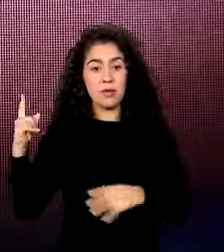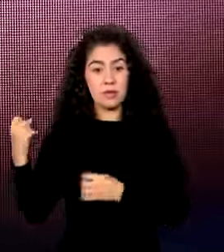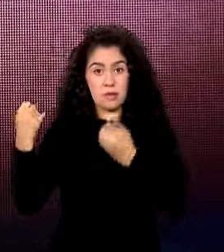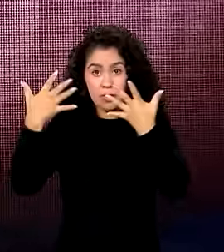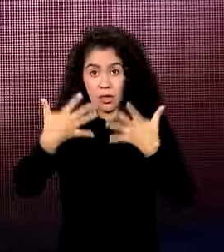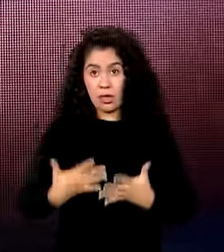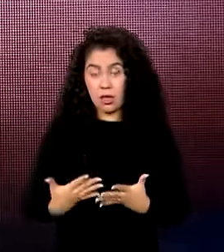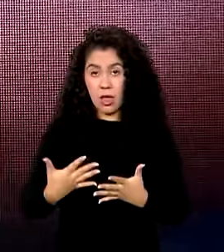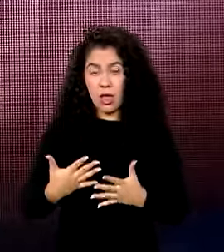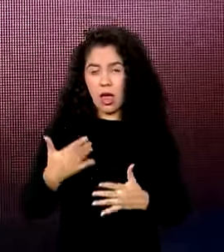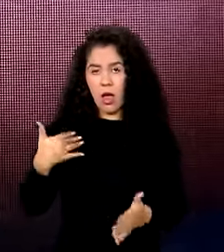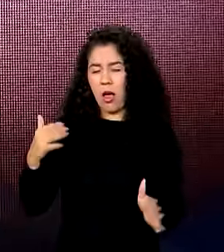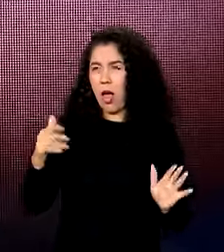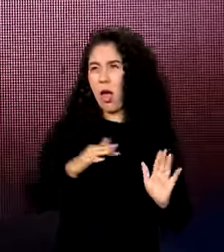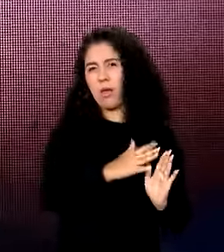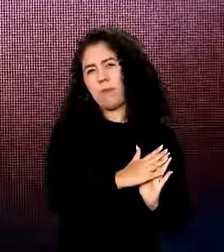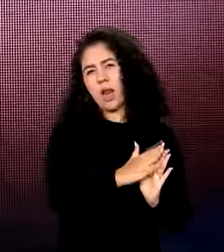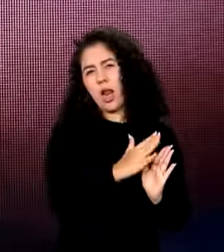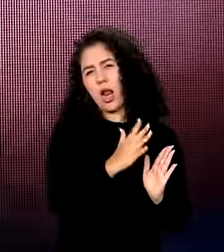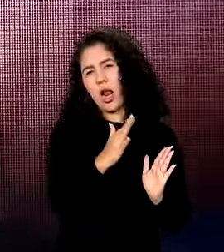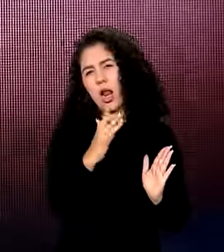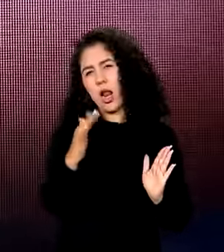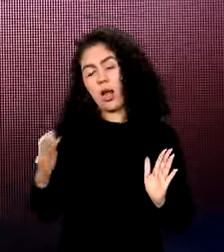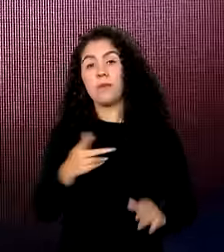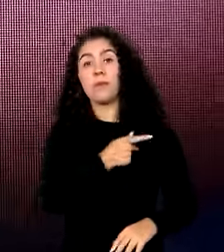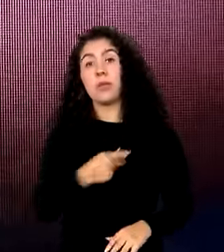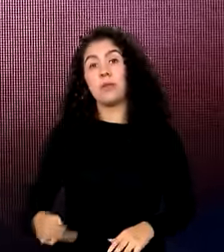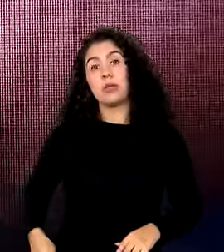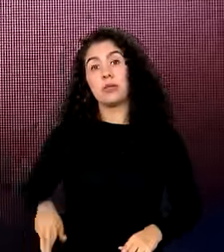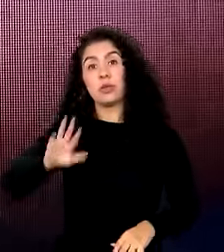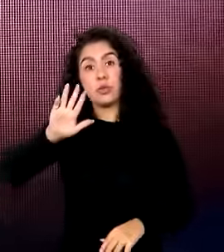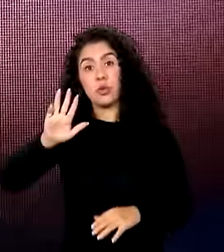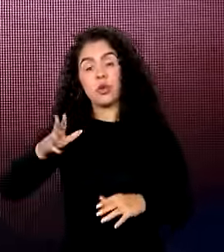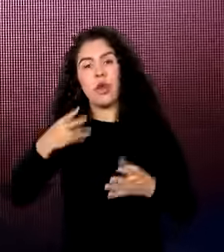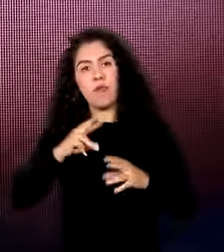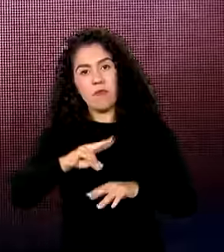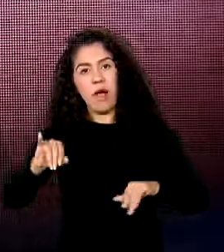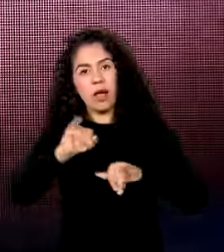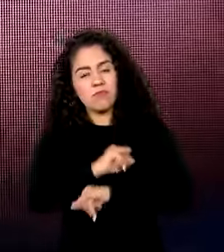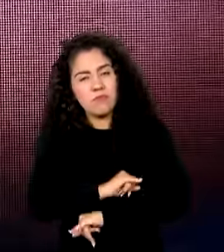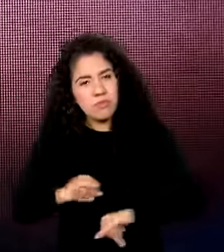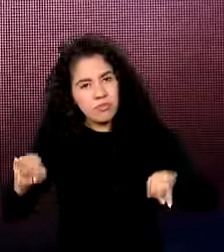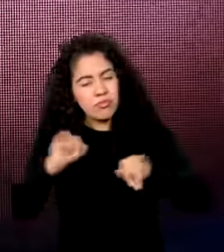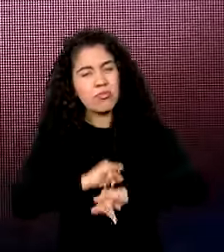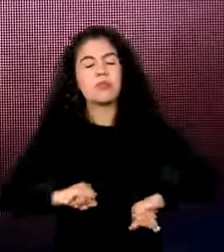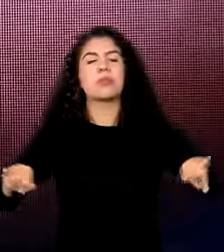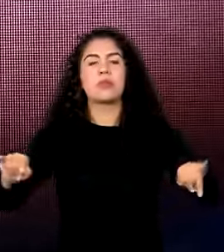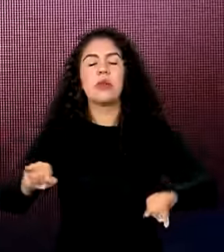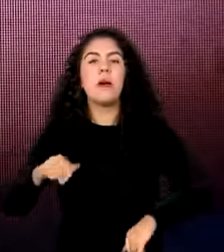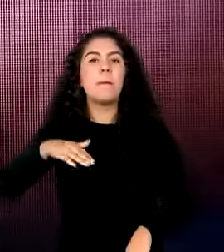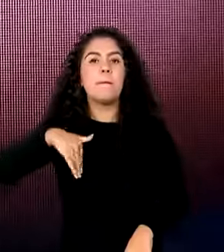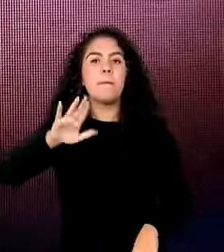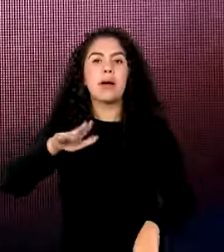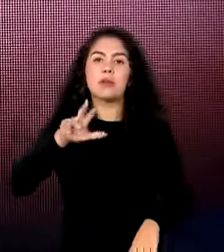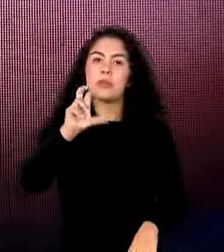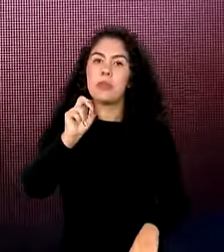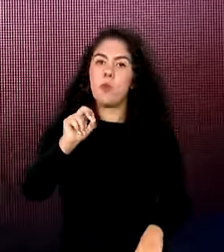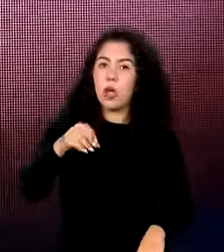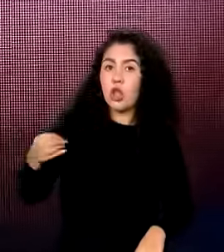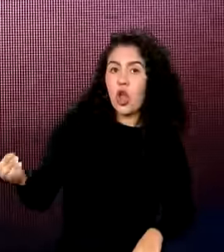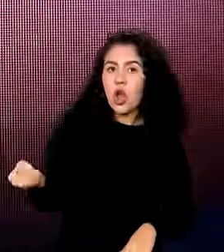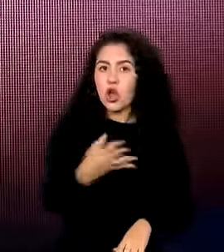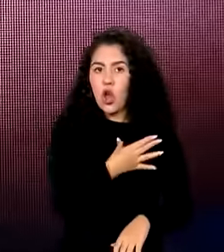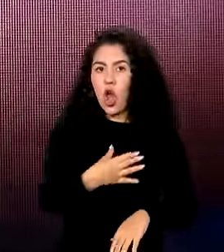até o final do ano, o presidente Lula vai entregar e anunciar mais de 50 novos aeroportos